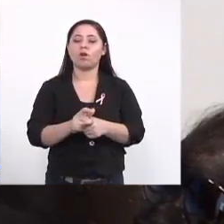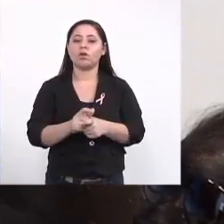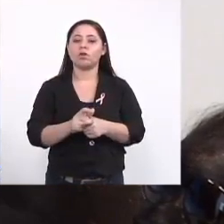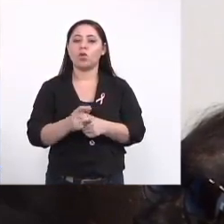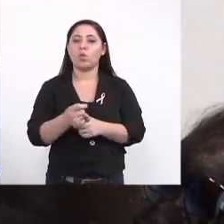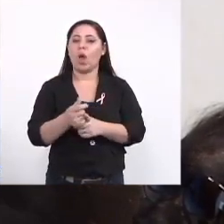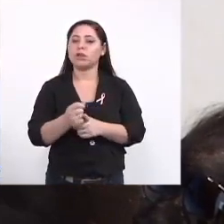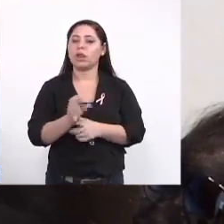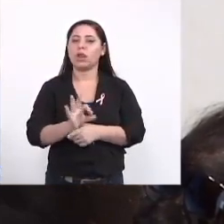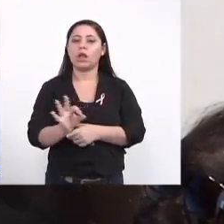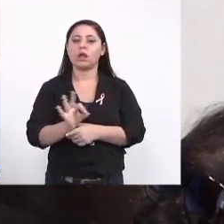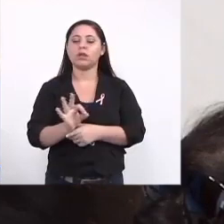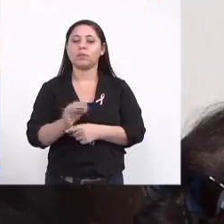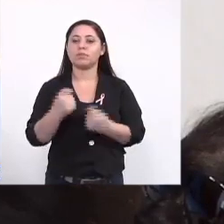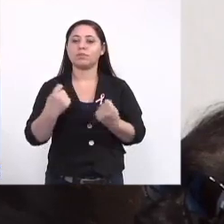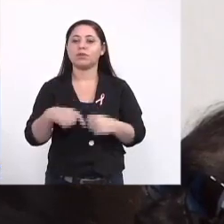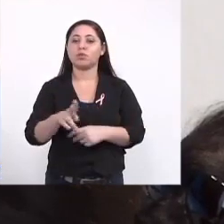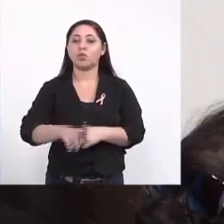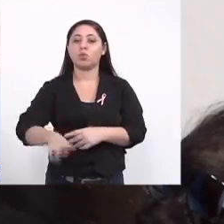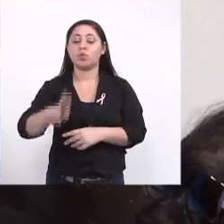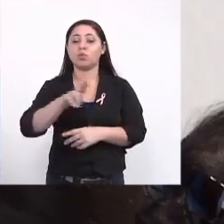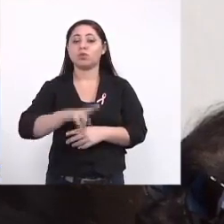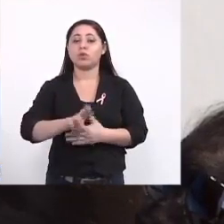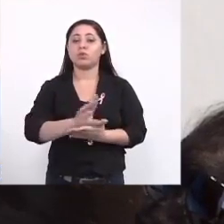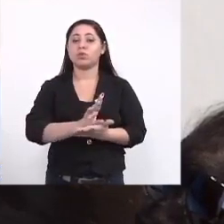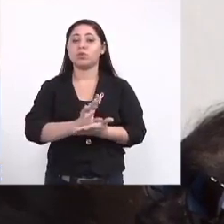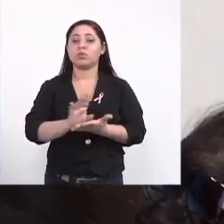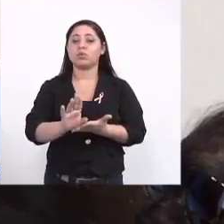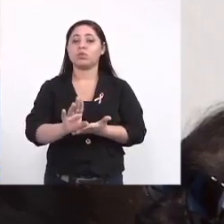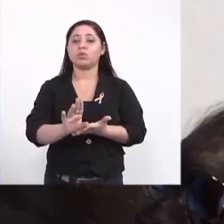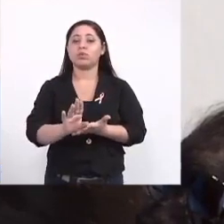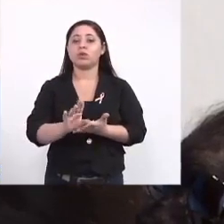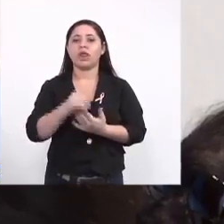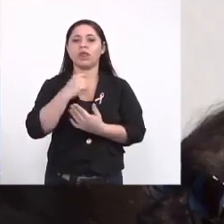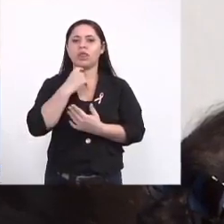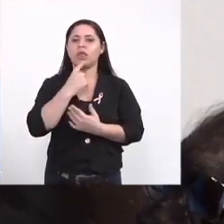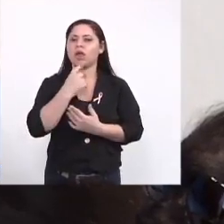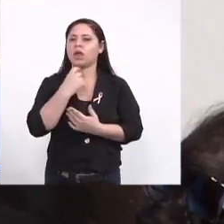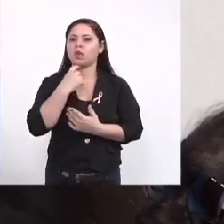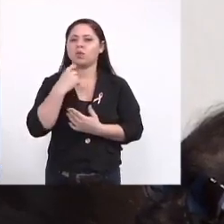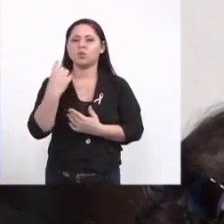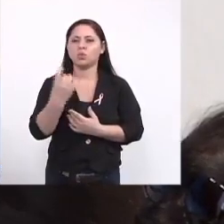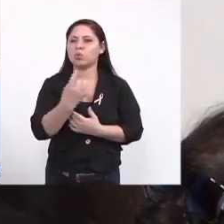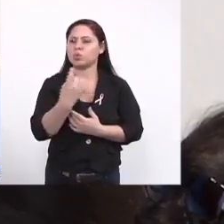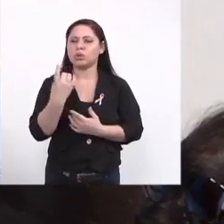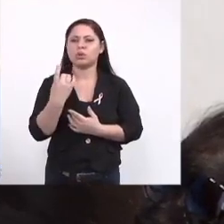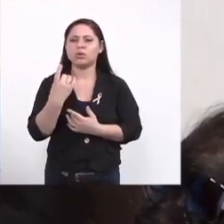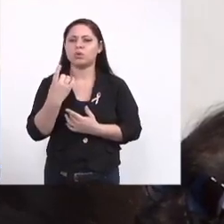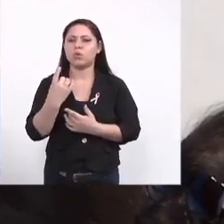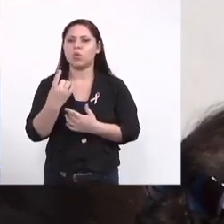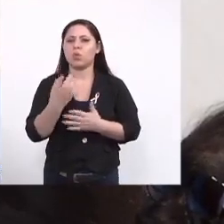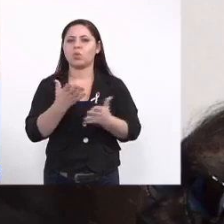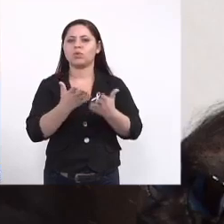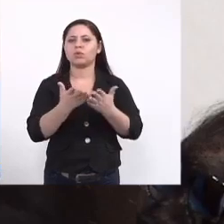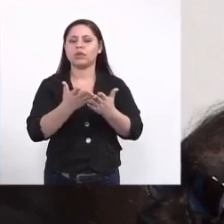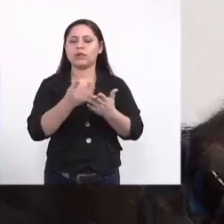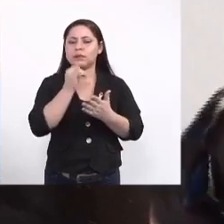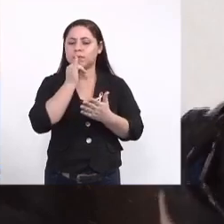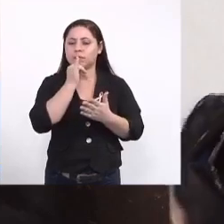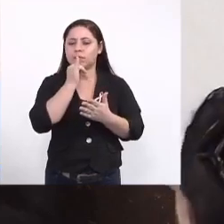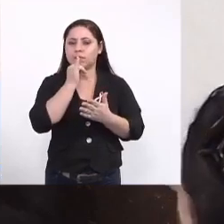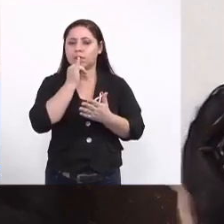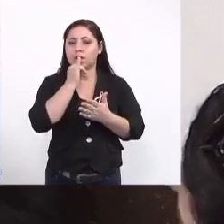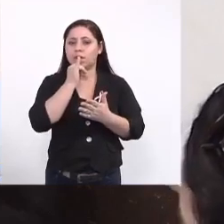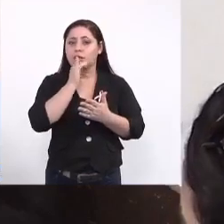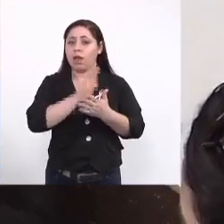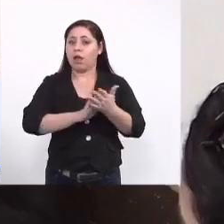otimizar esses recursos e que nenhum o tratamento larvicida não